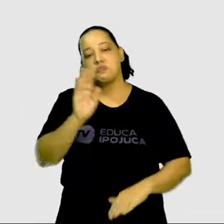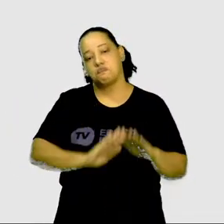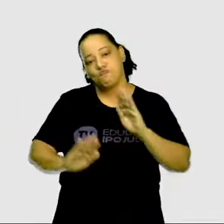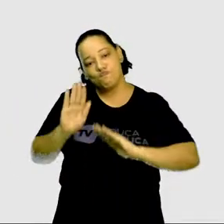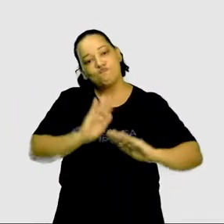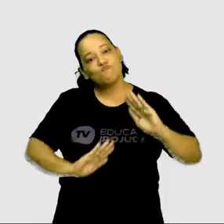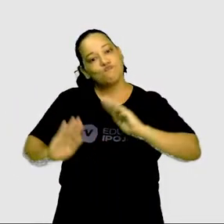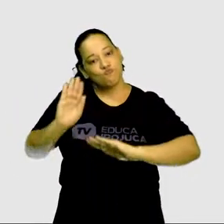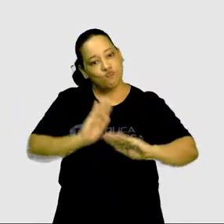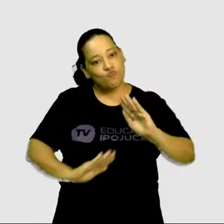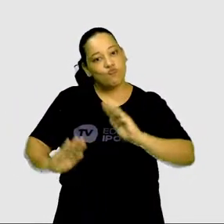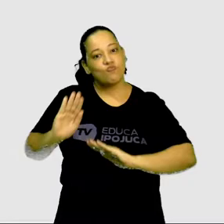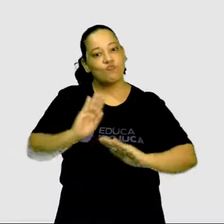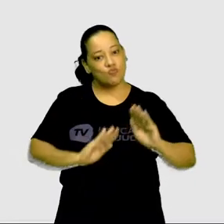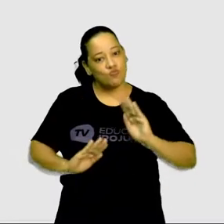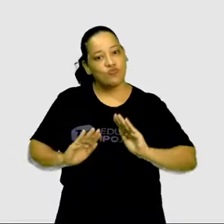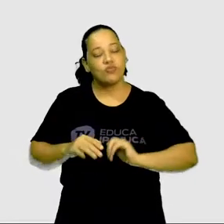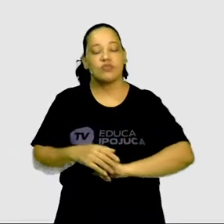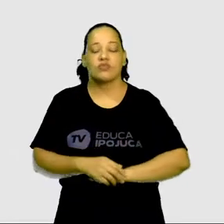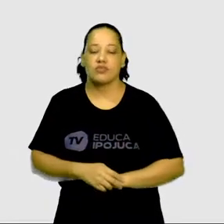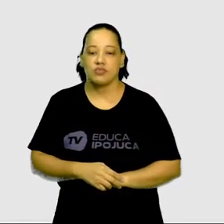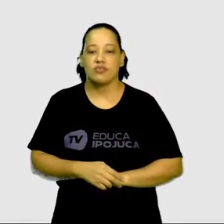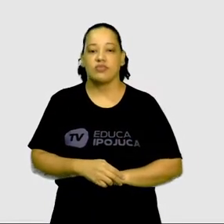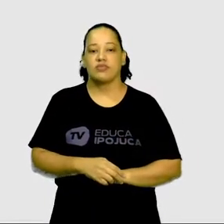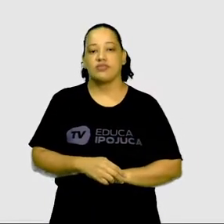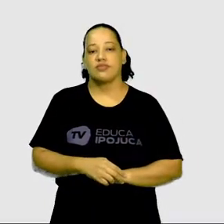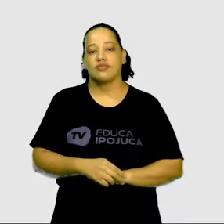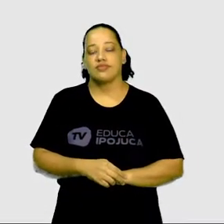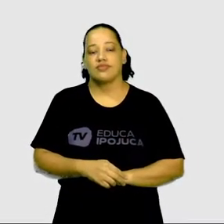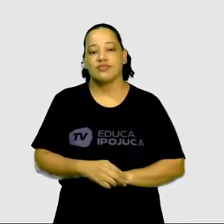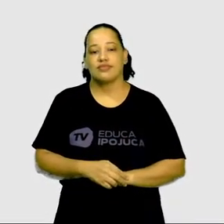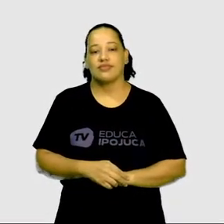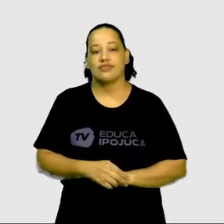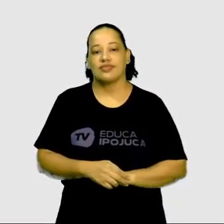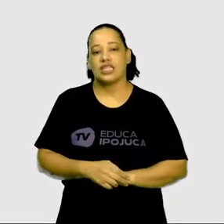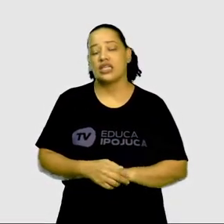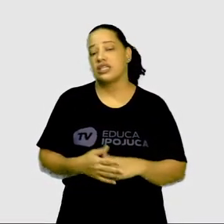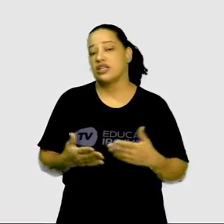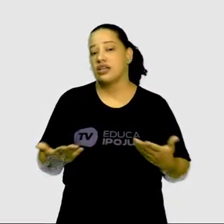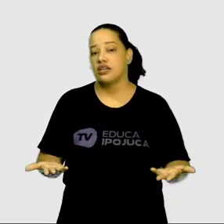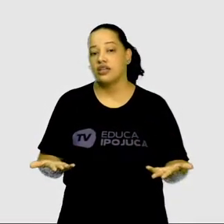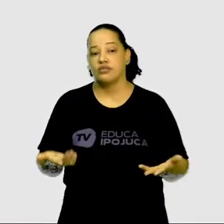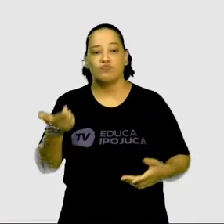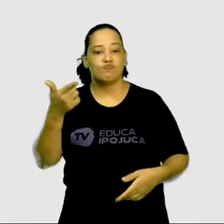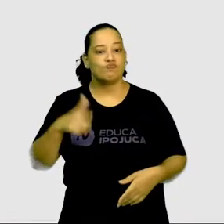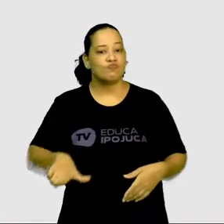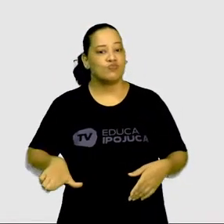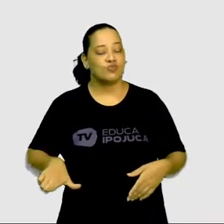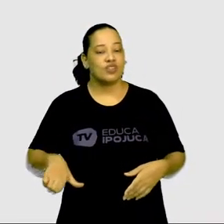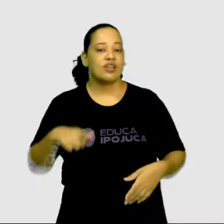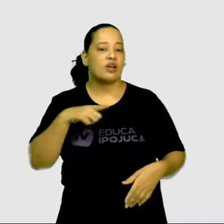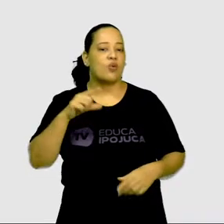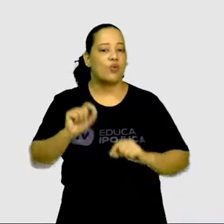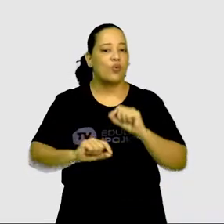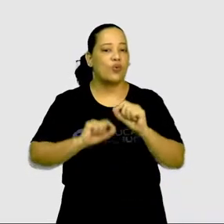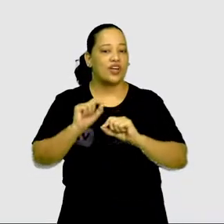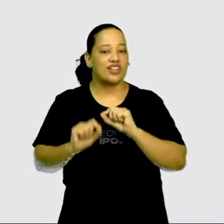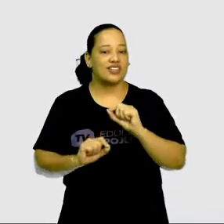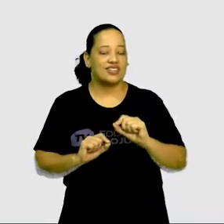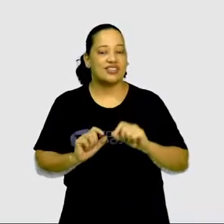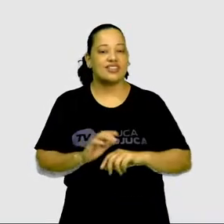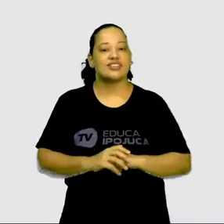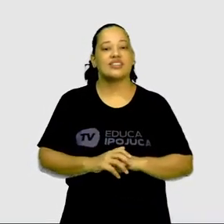cuidado, certo? E aí, mais uma vez, temos aí uma